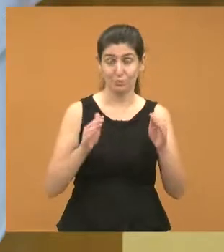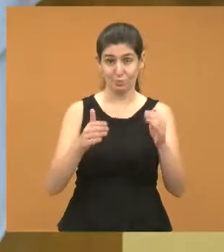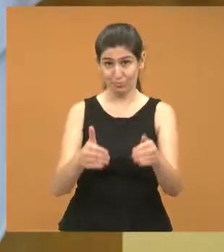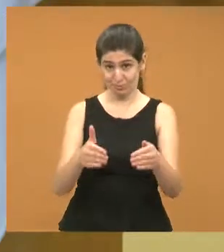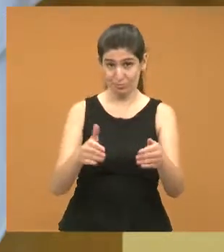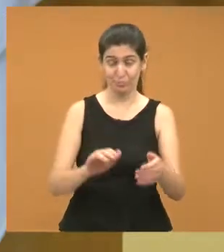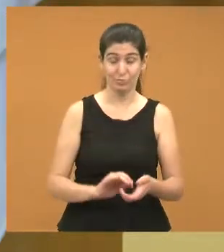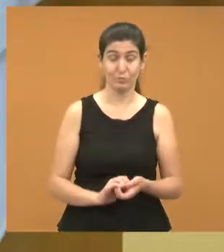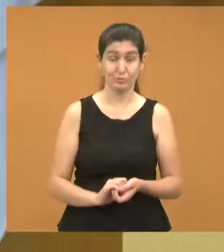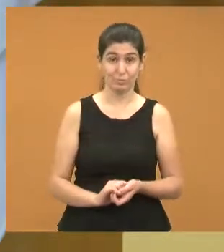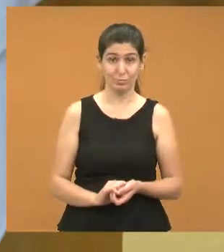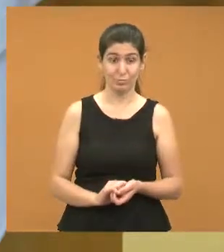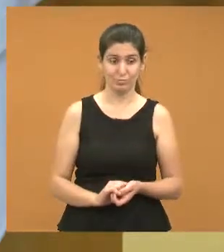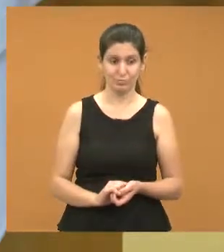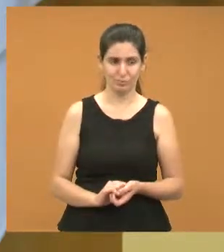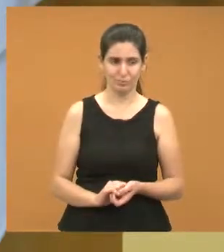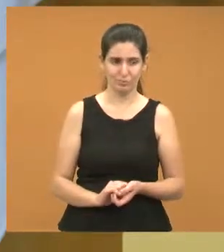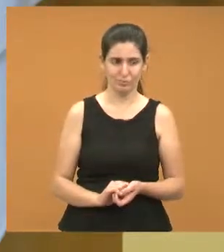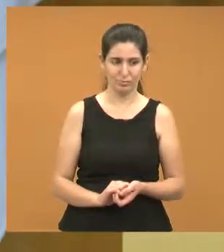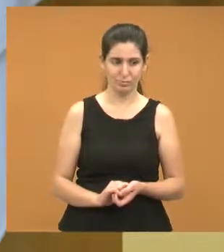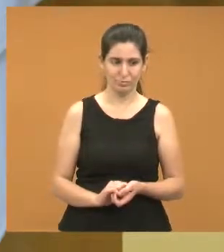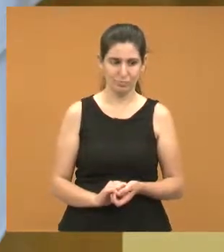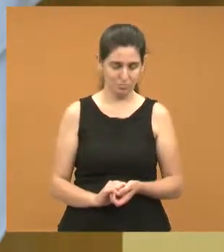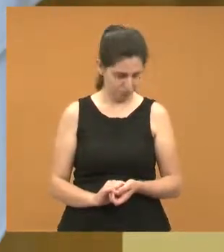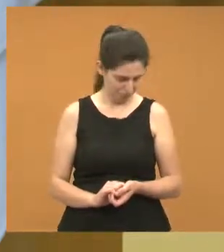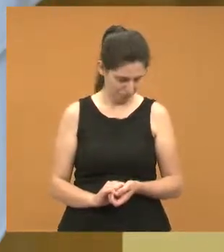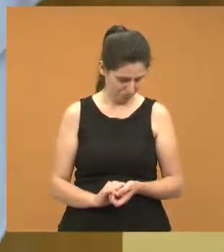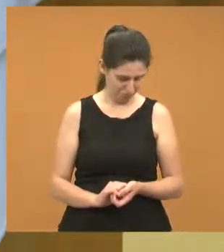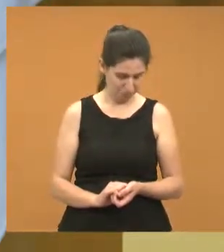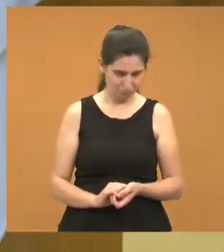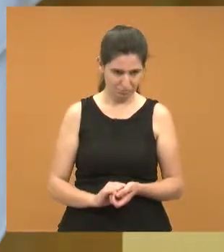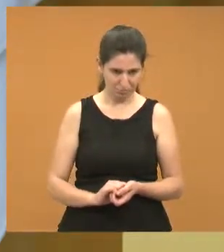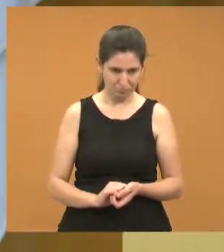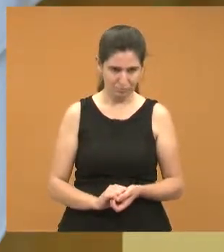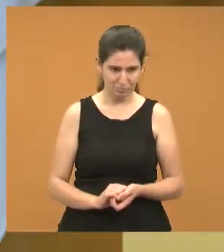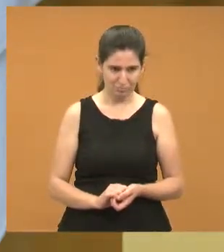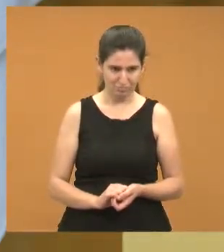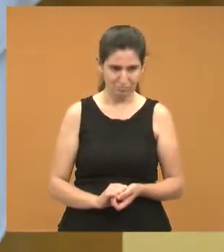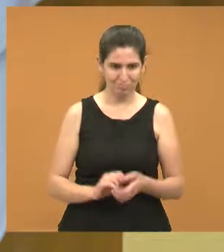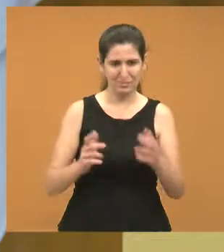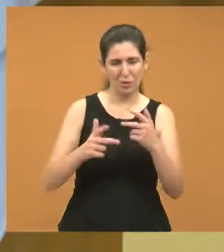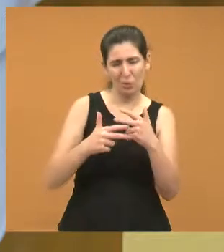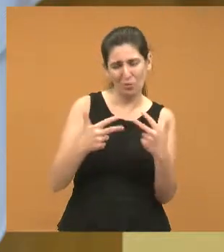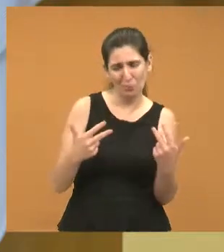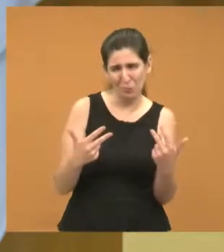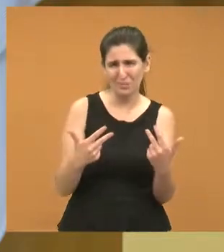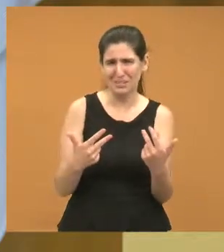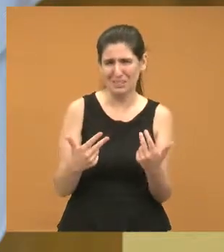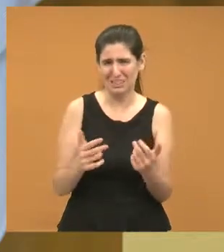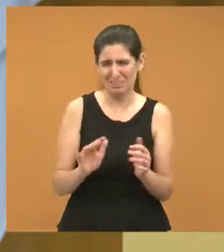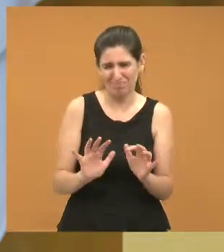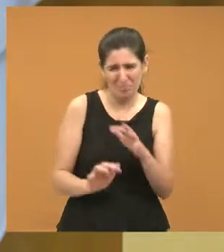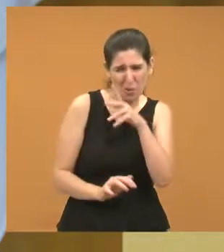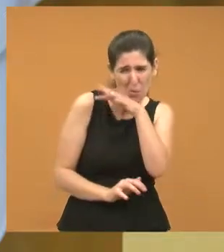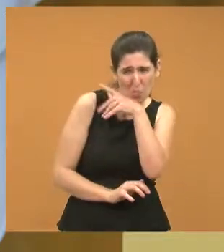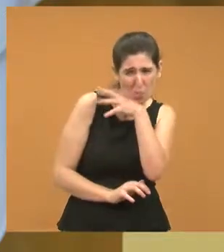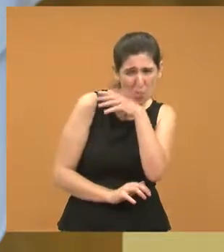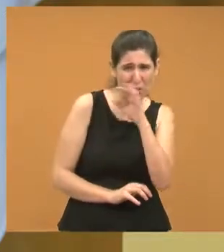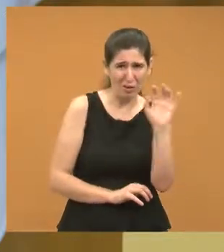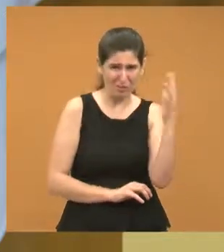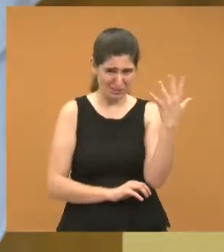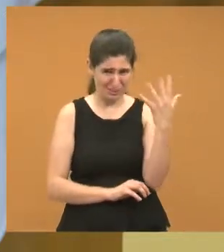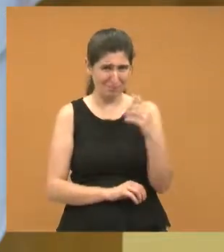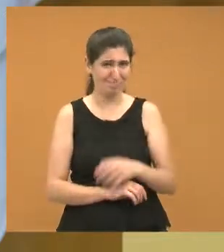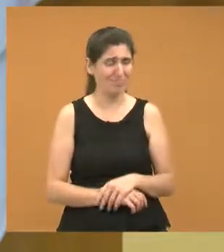coisa muito chata que está acontecendo, e aí eu gostaria de citar o nome do vereador